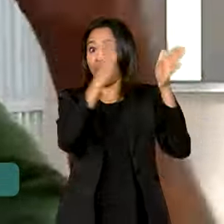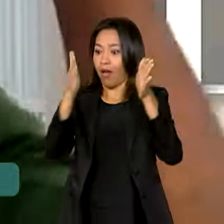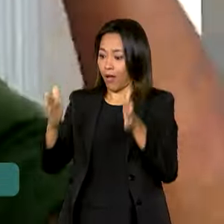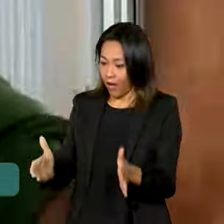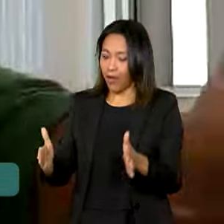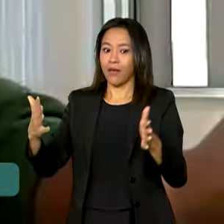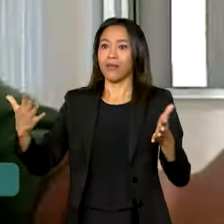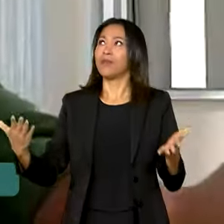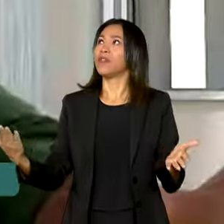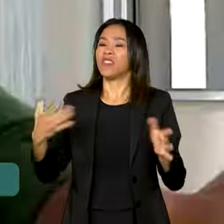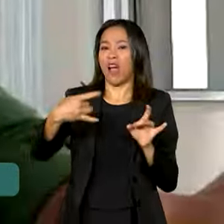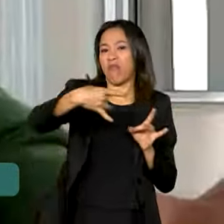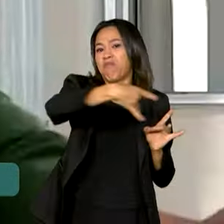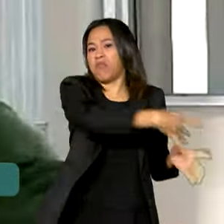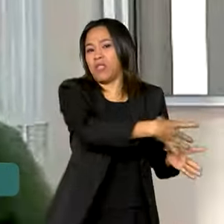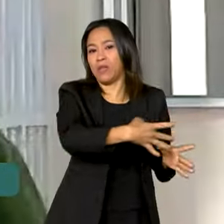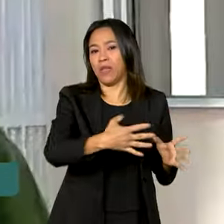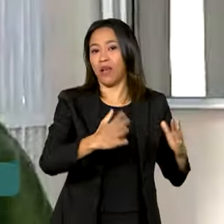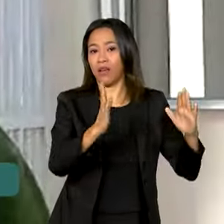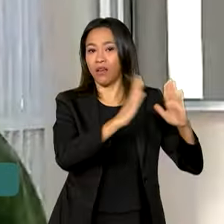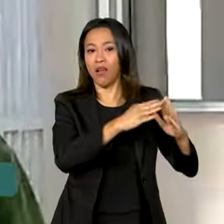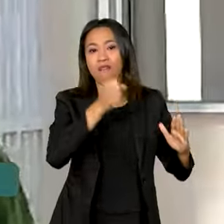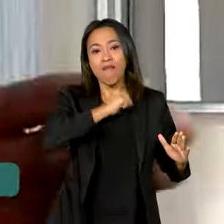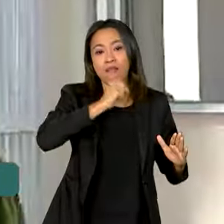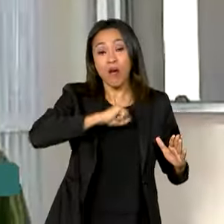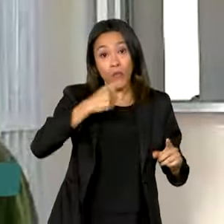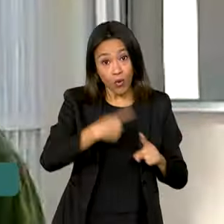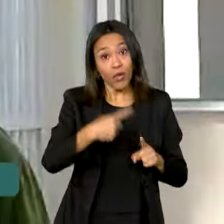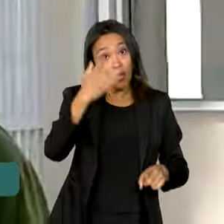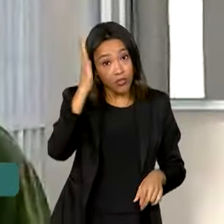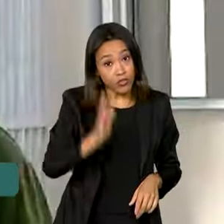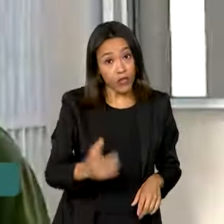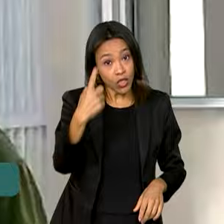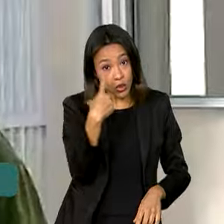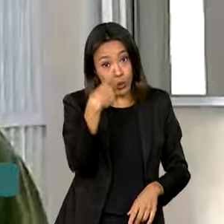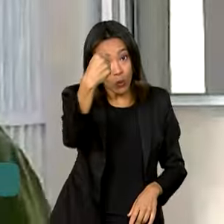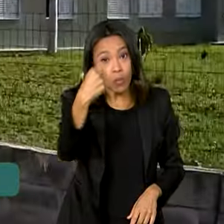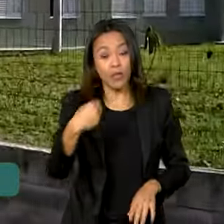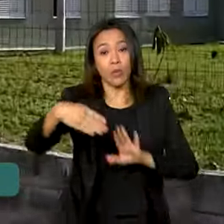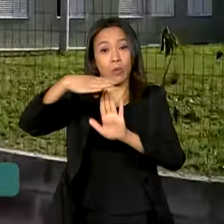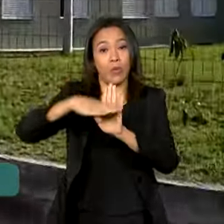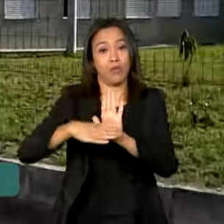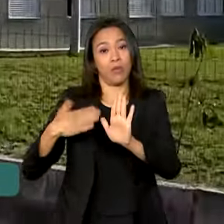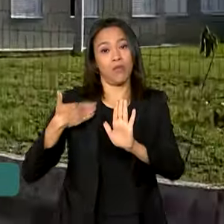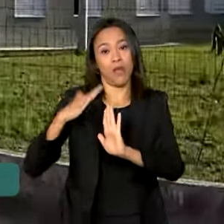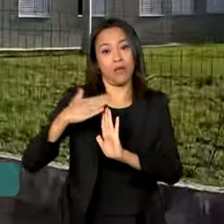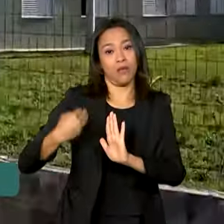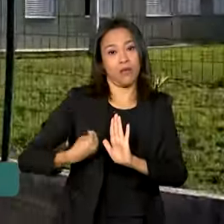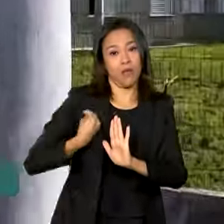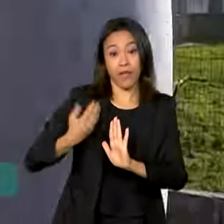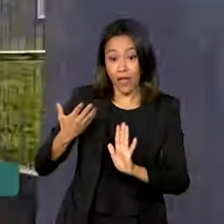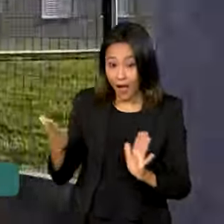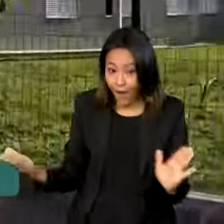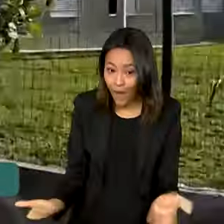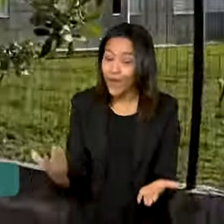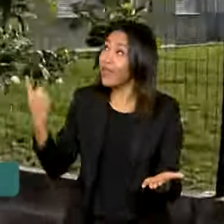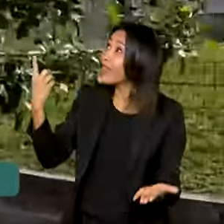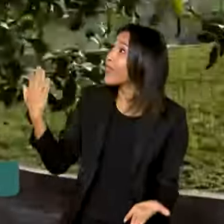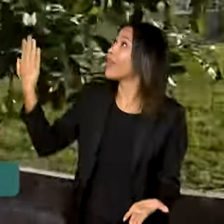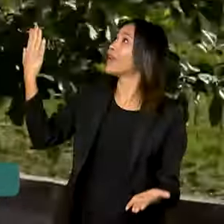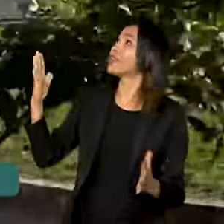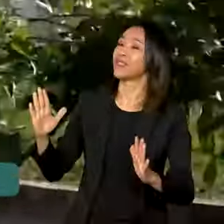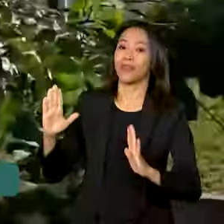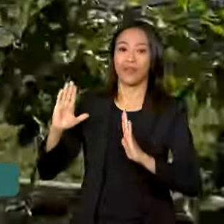deixar a antiga casa após ser selecionado no programa Minha Casa Minha Vida. E agora, na unidade habitacional